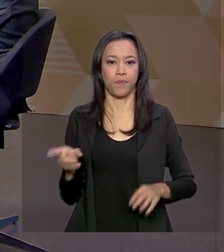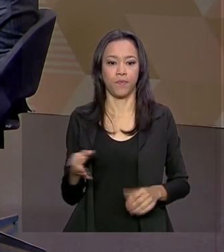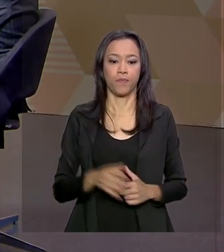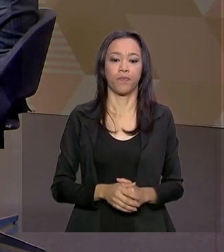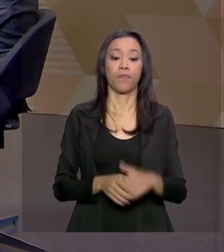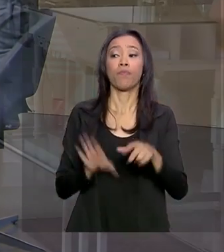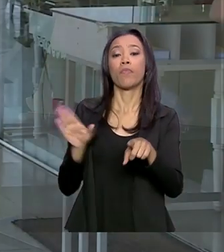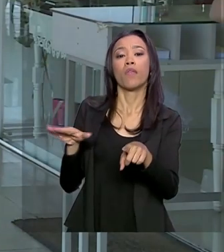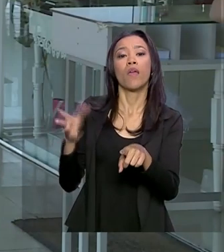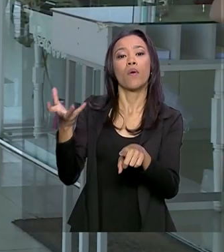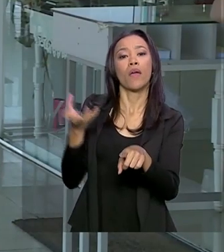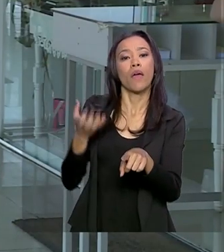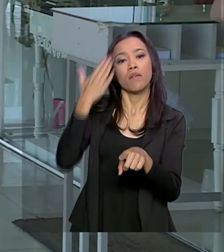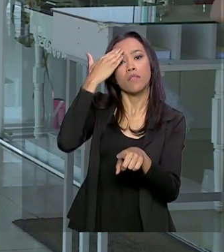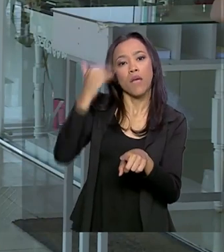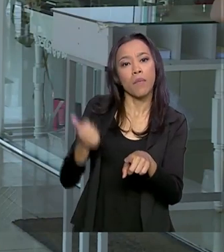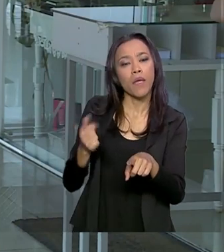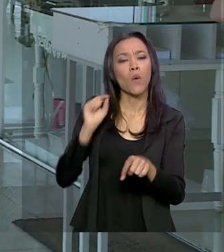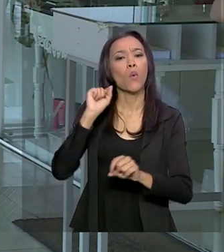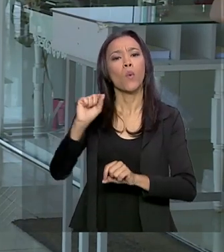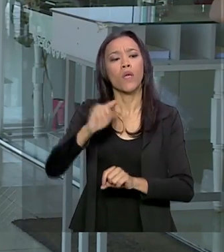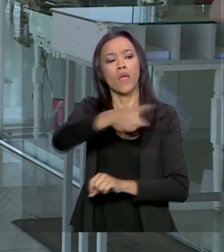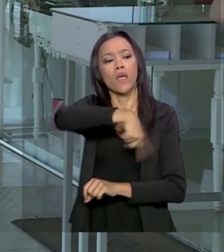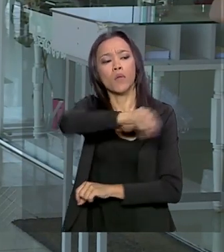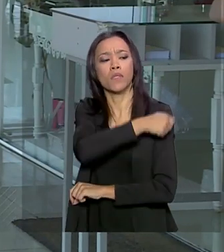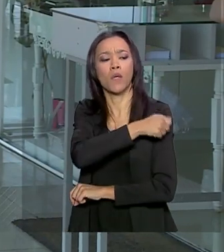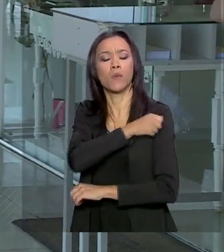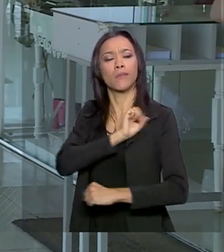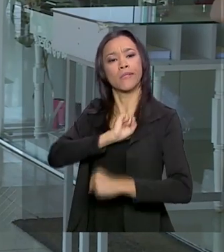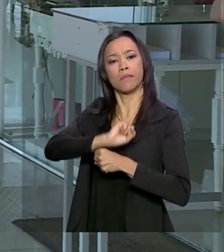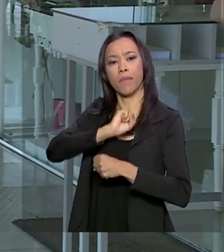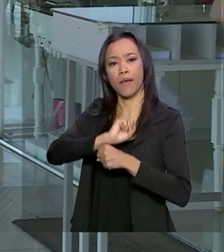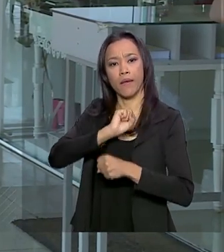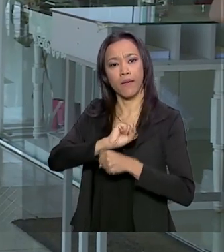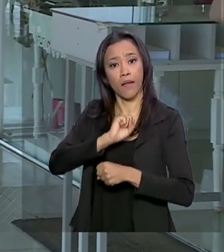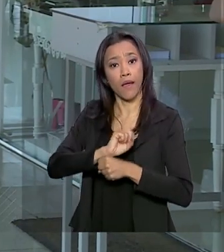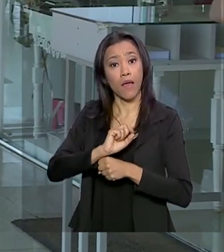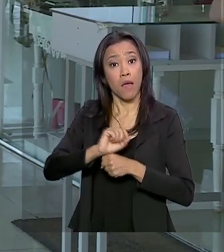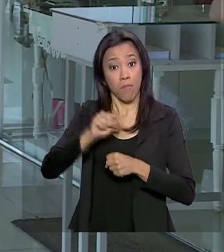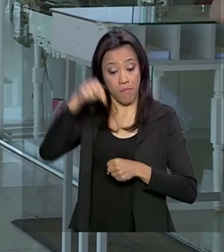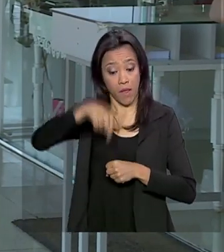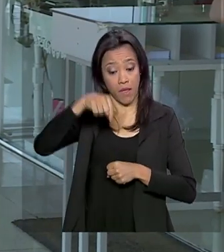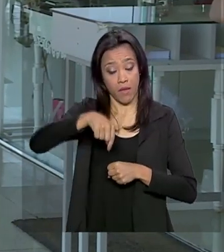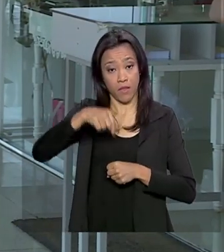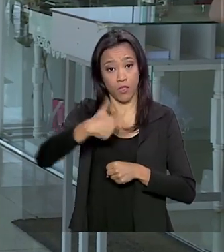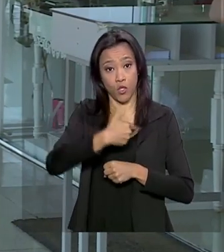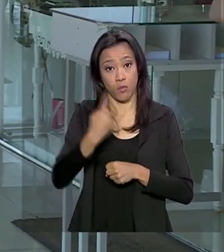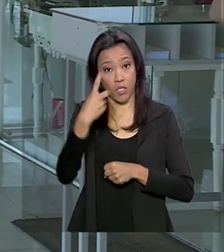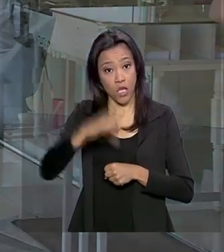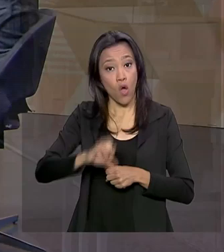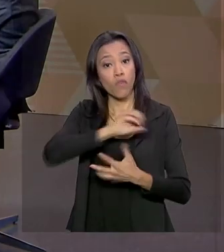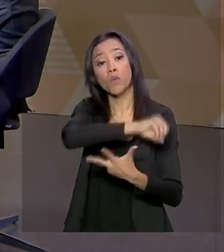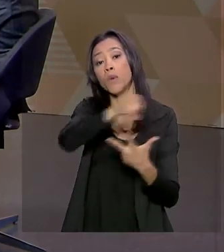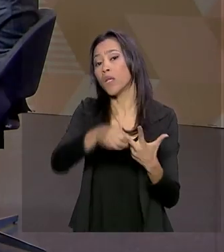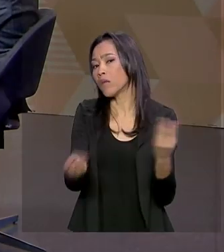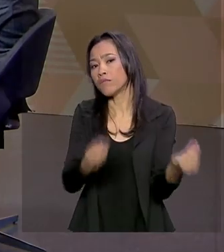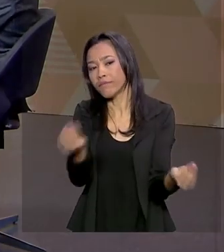E eu queria saber do ministro o que os estudantes podem esperar para essa edição de 2019 do Enem.